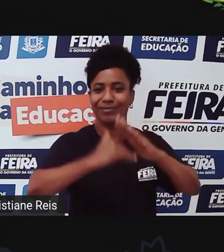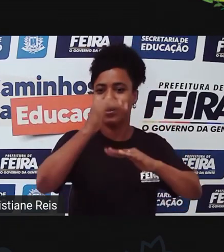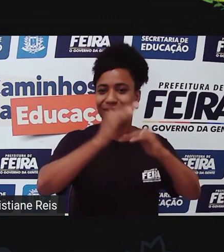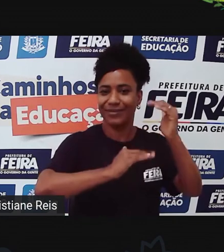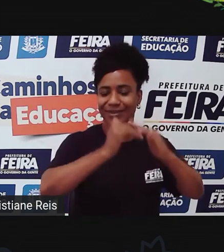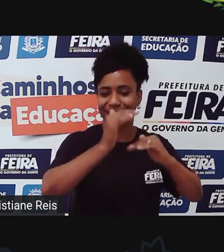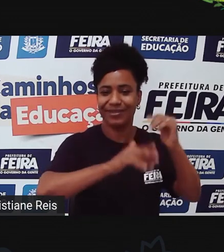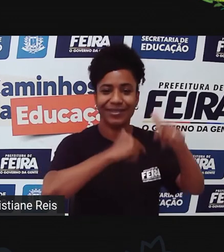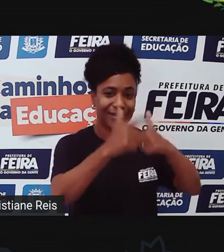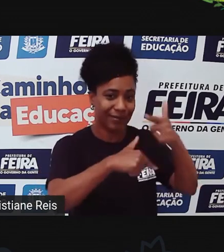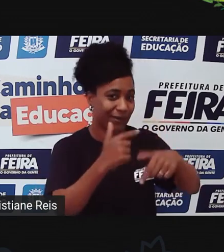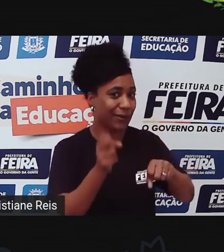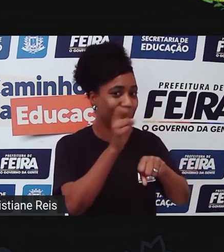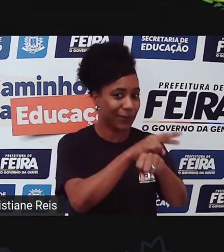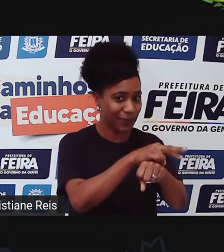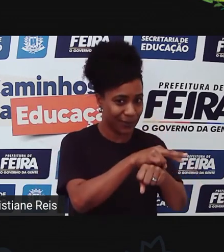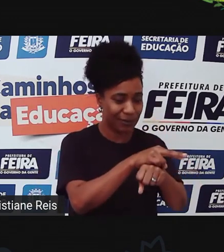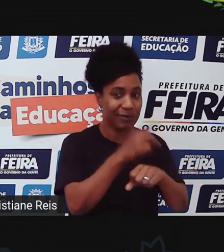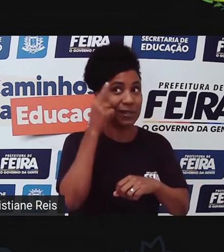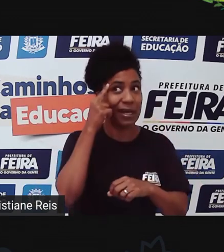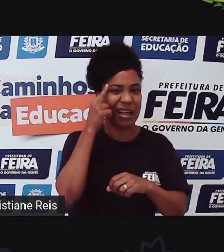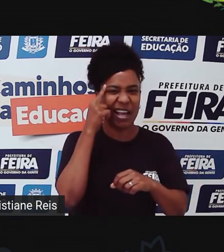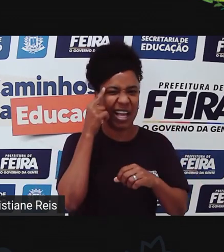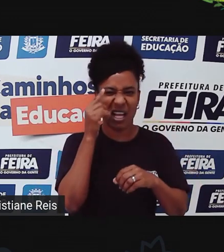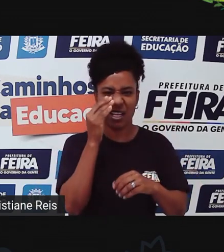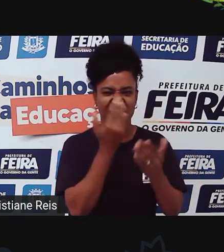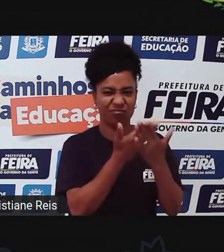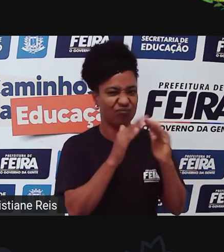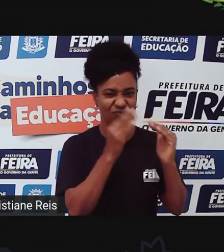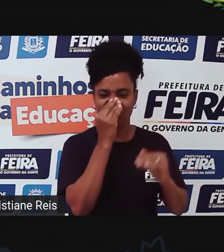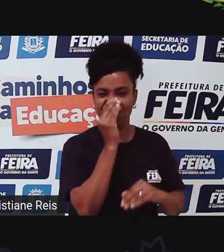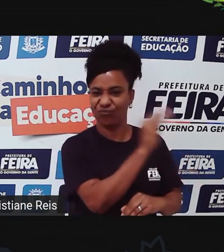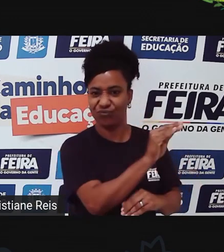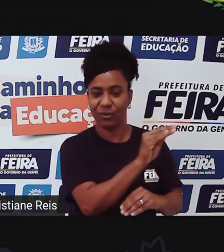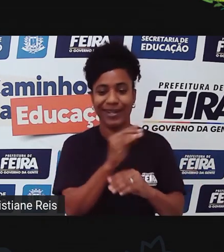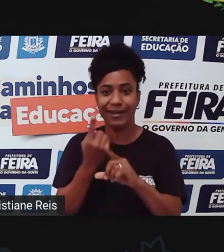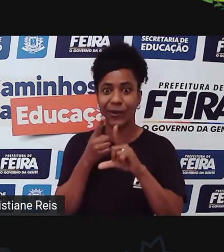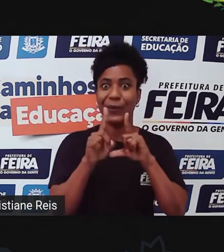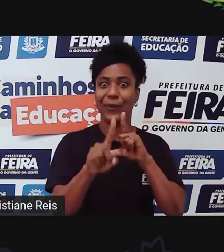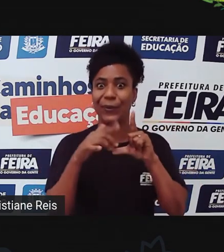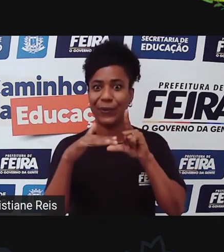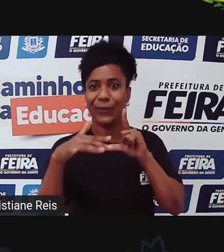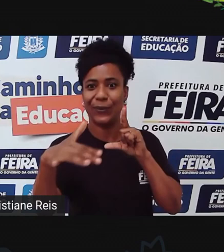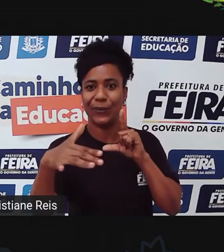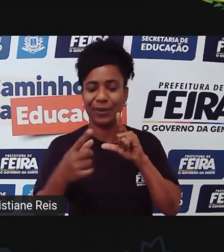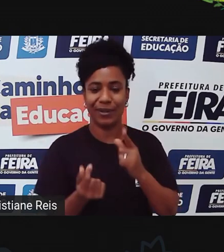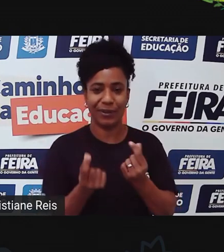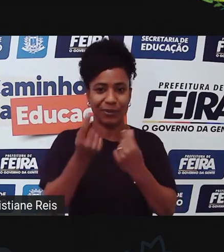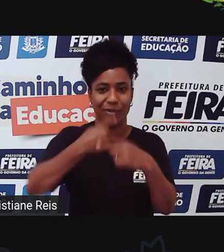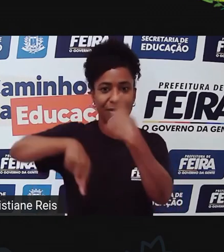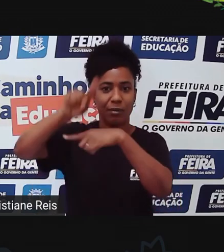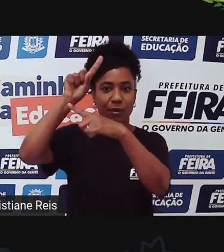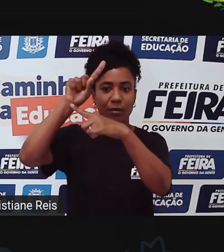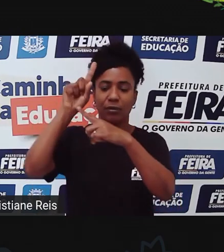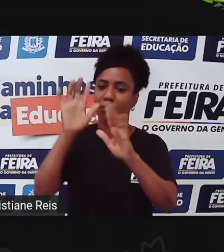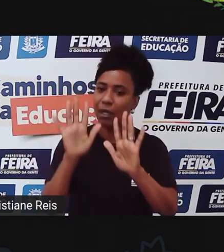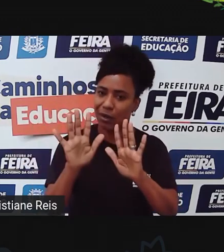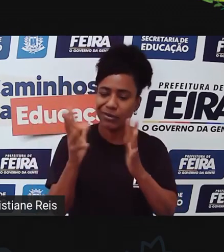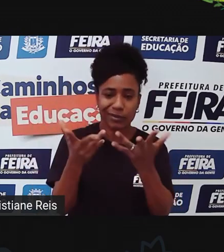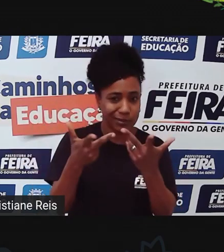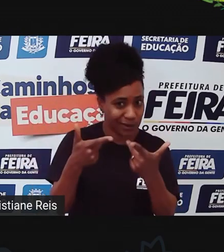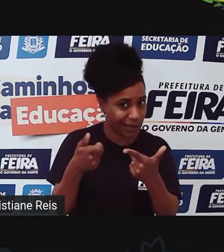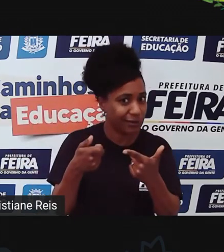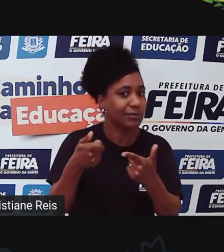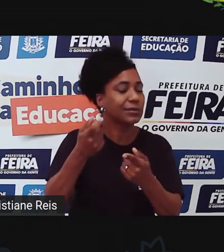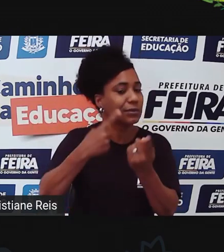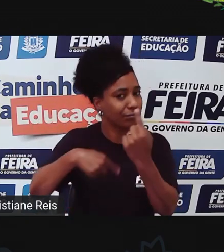porque nem todo mundo chega lá. Se você tiver aptidão, ótimo, vá lá, invista nessa carreira, mas com o pezinho no chão.